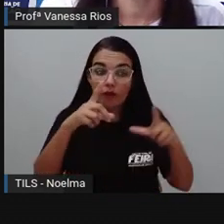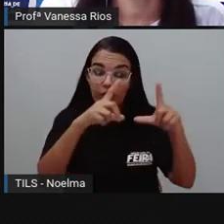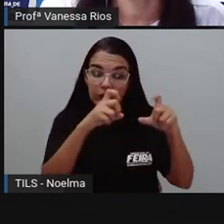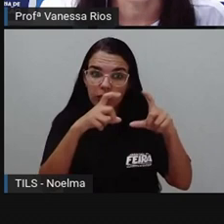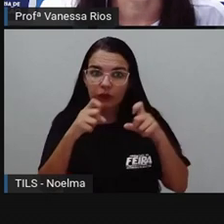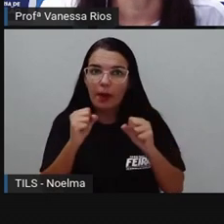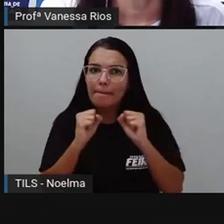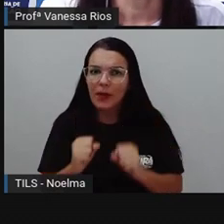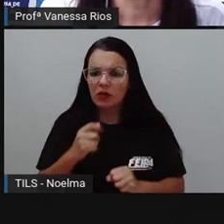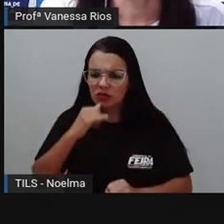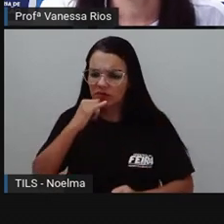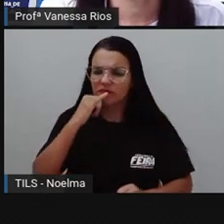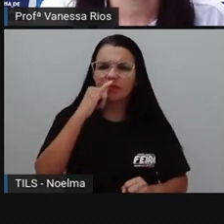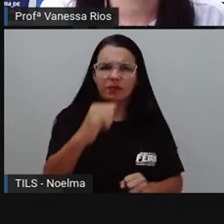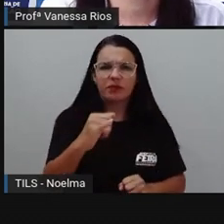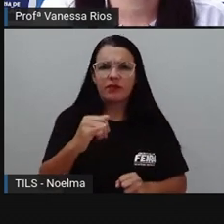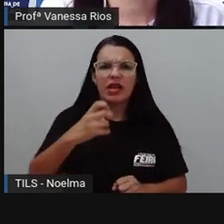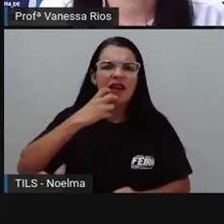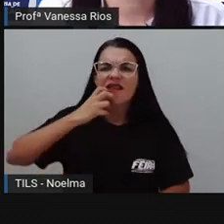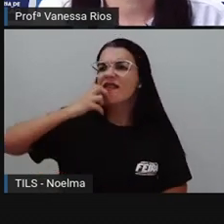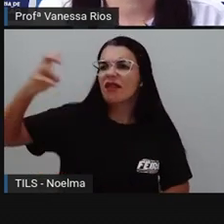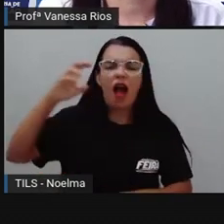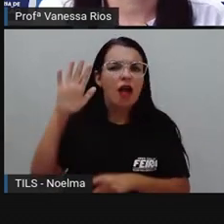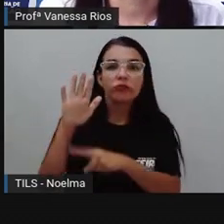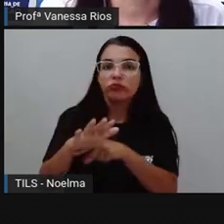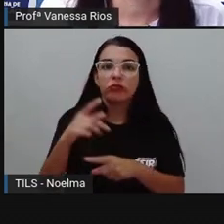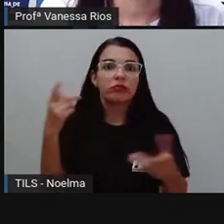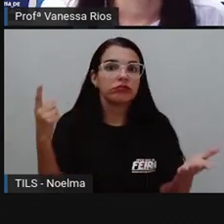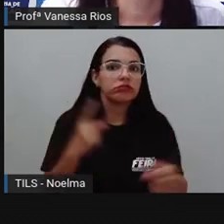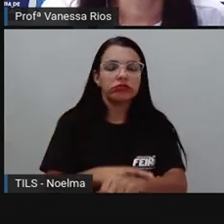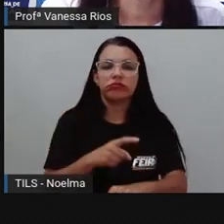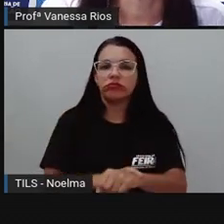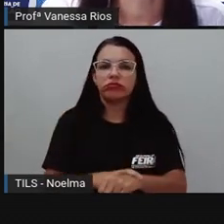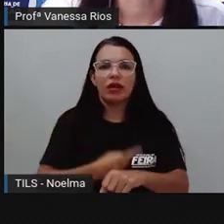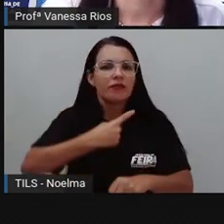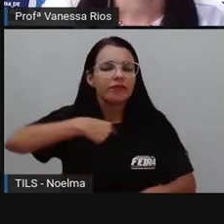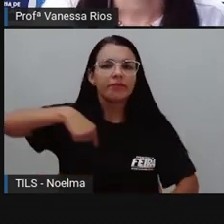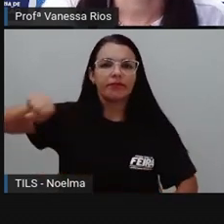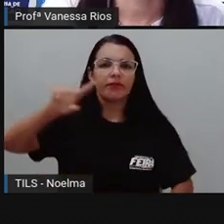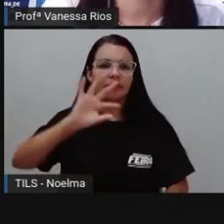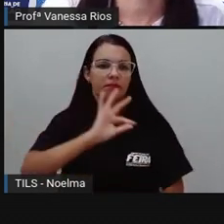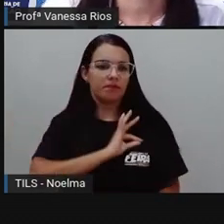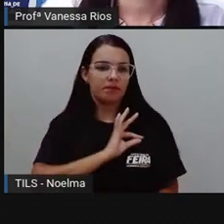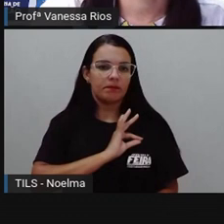denuncie. Grite por ajuda imediata. Vá à polícia. Diz que sem.